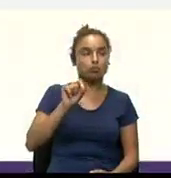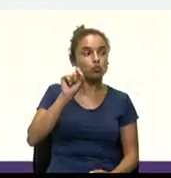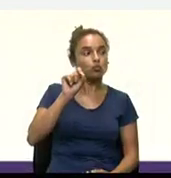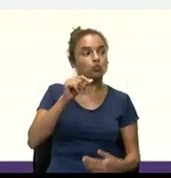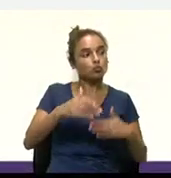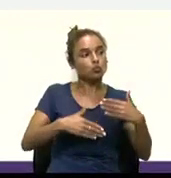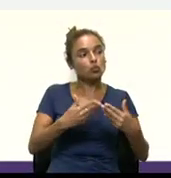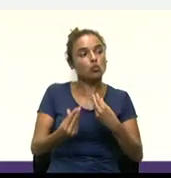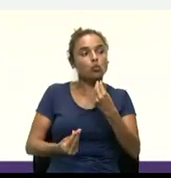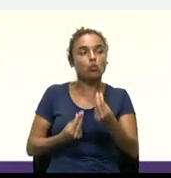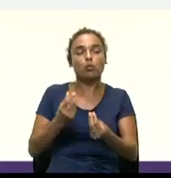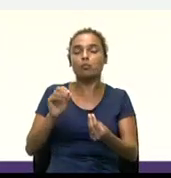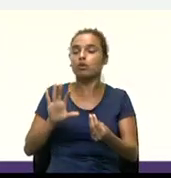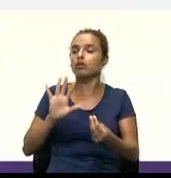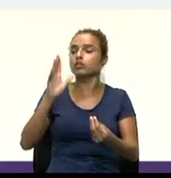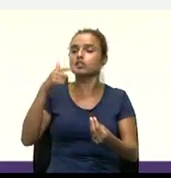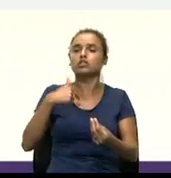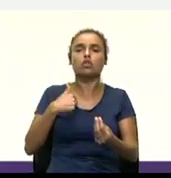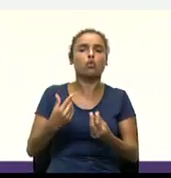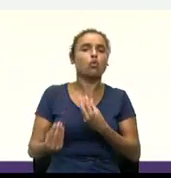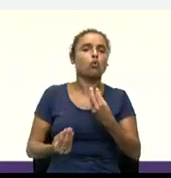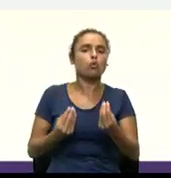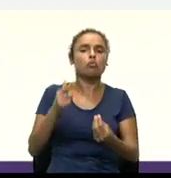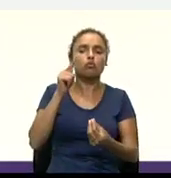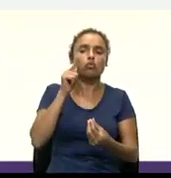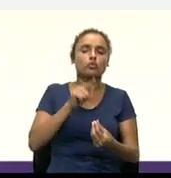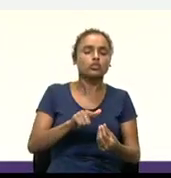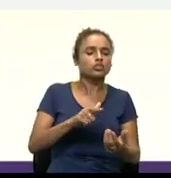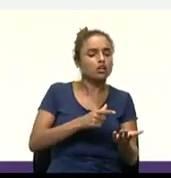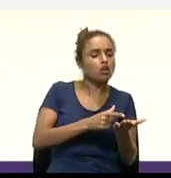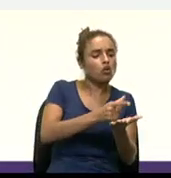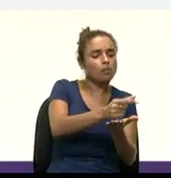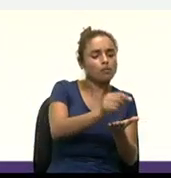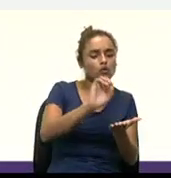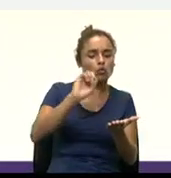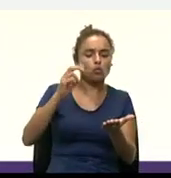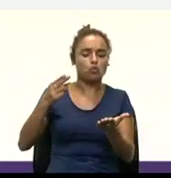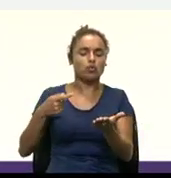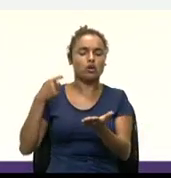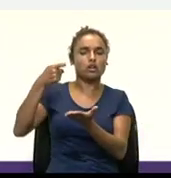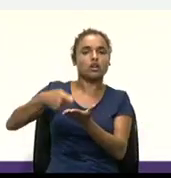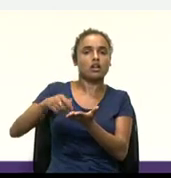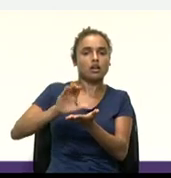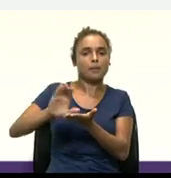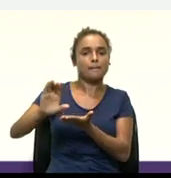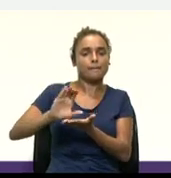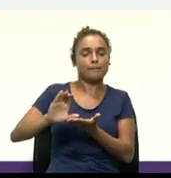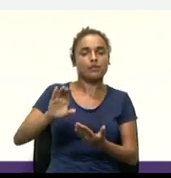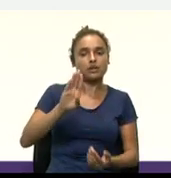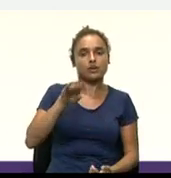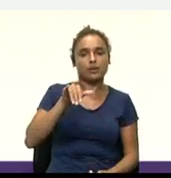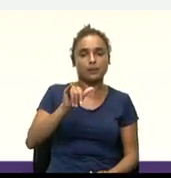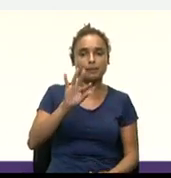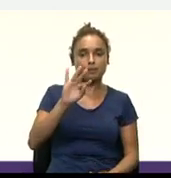passos? Então, seguindo ali a situação-problema, me interessei sobre o uso da moeda e quero abrir uma carteira